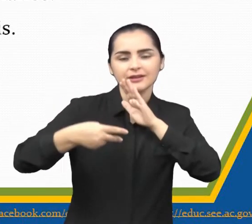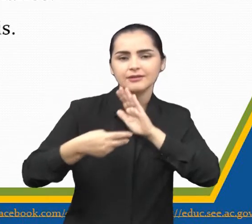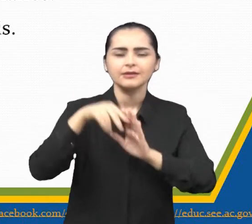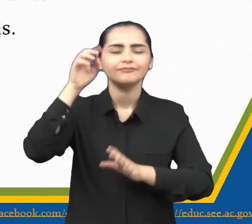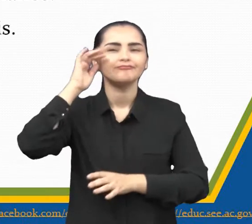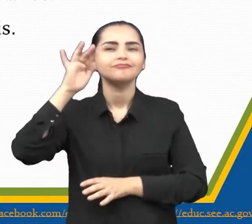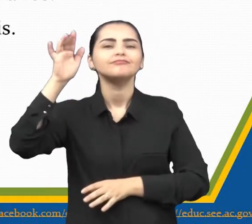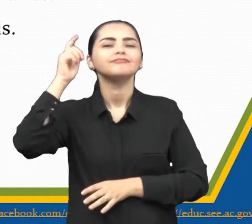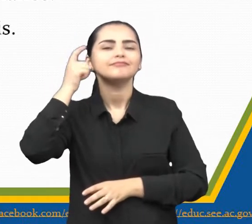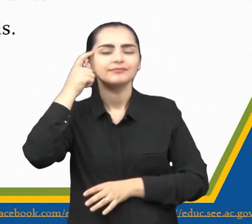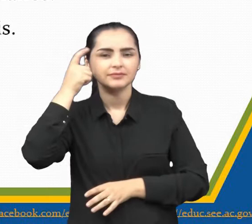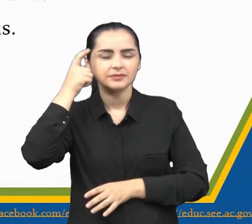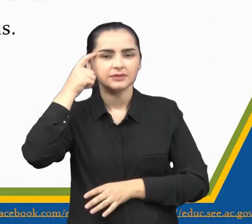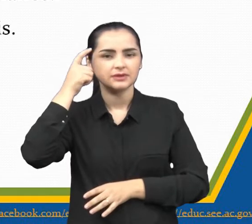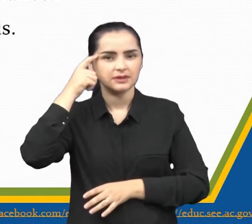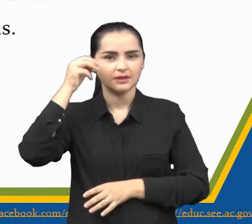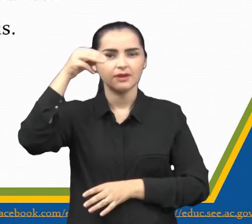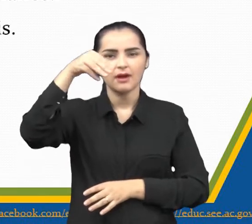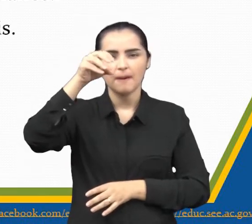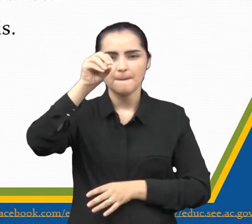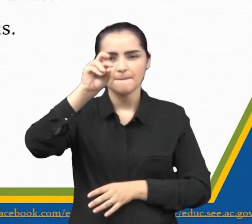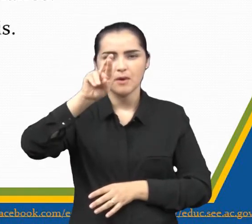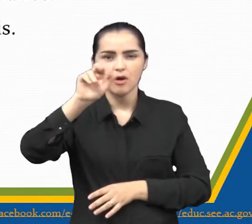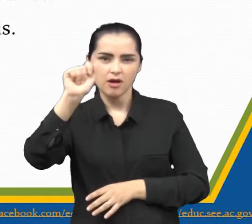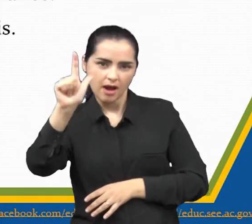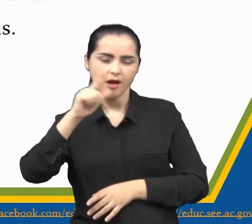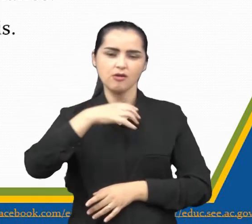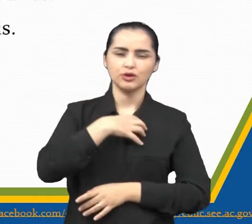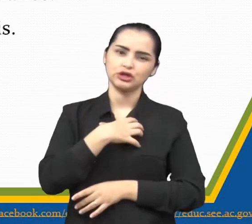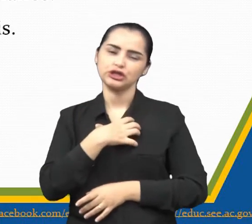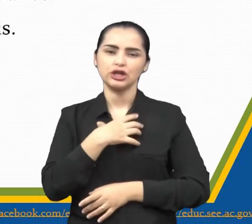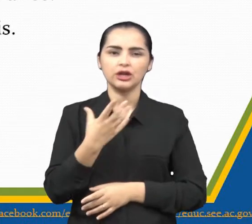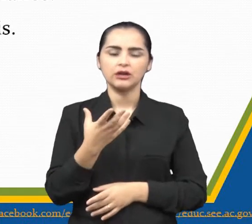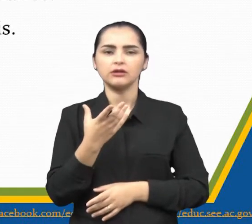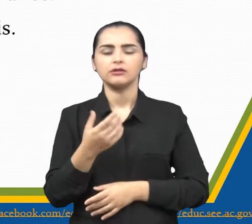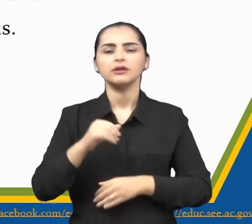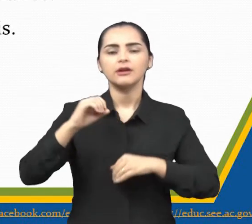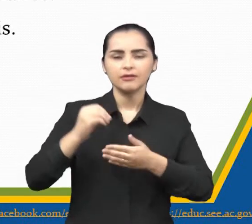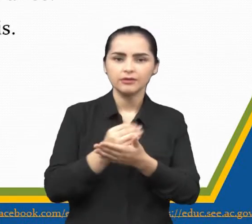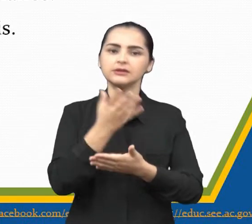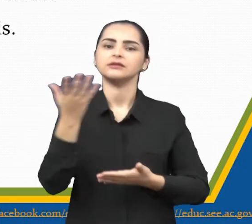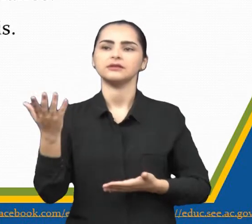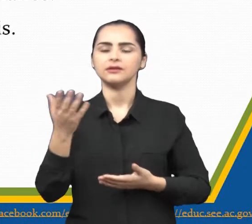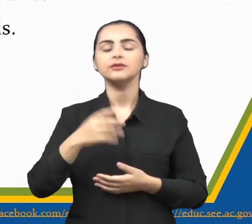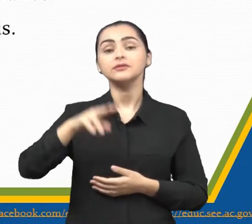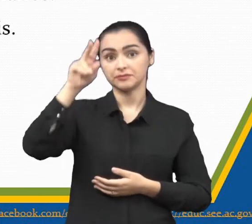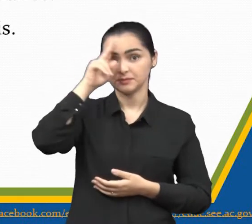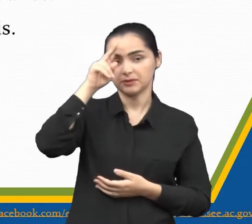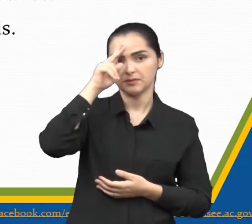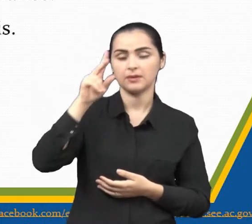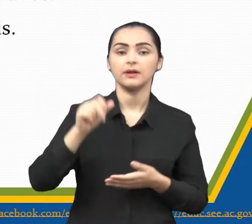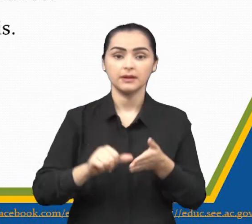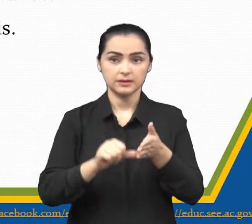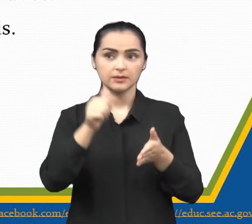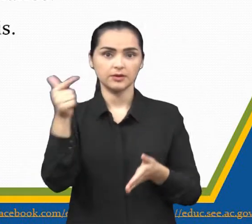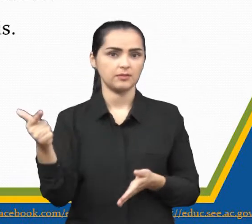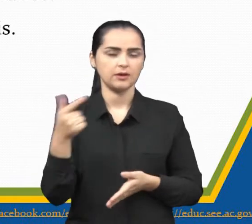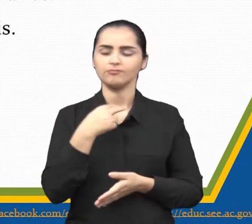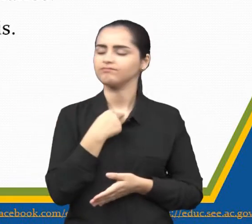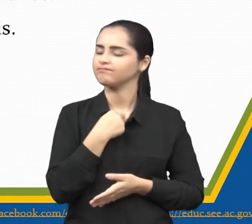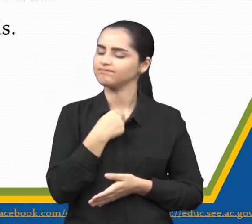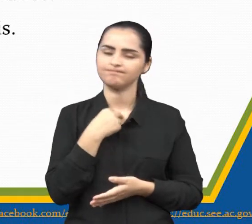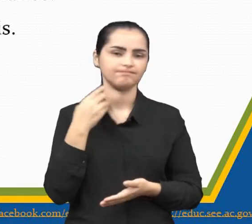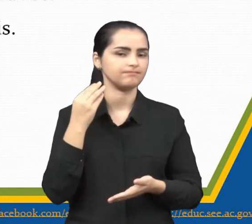reflexão sobre determinada atitude ou ação praticada. Então, vamos só relembrar aí, Esse primeiro aí não pode